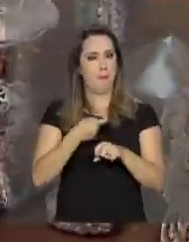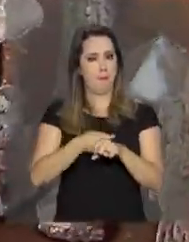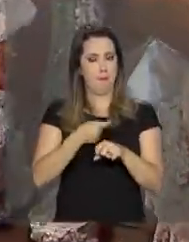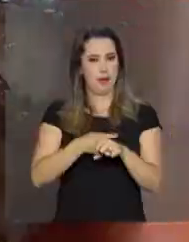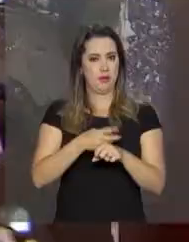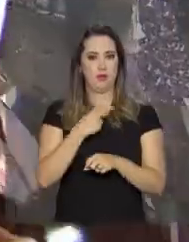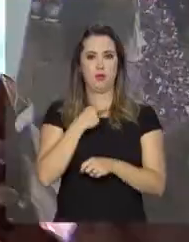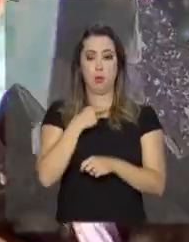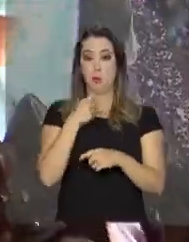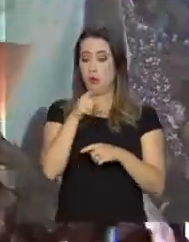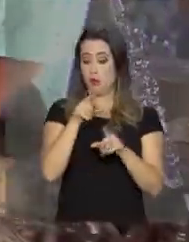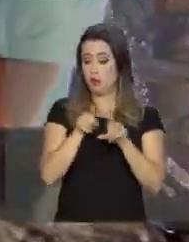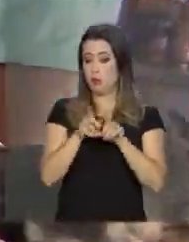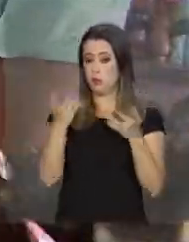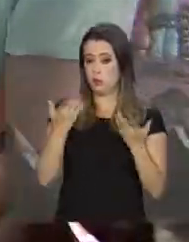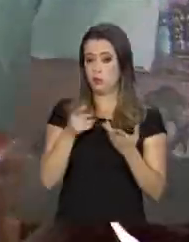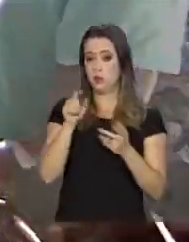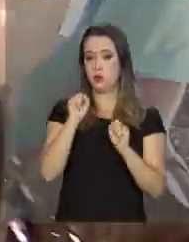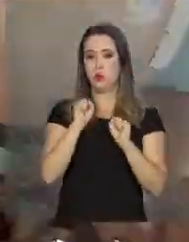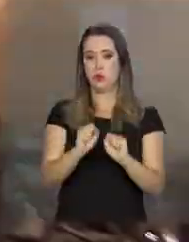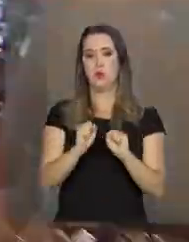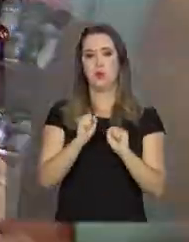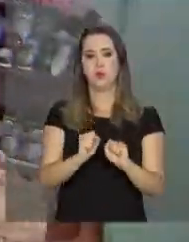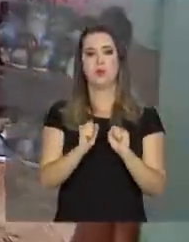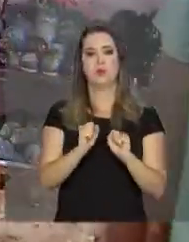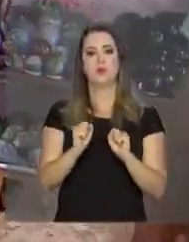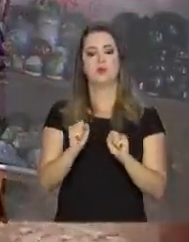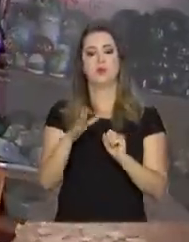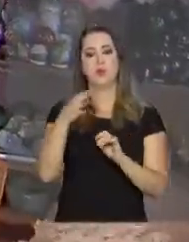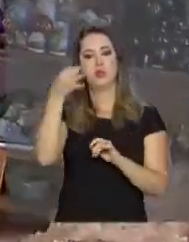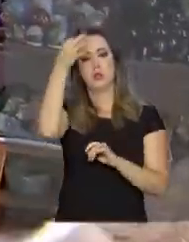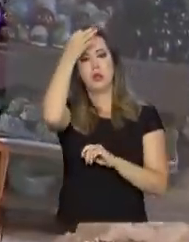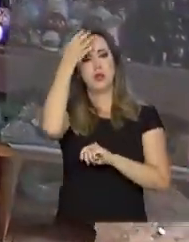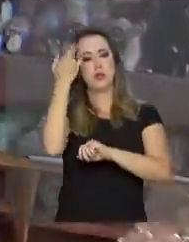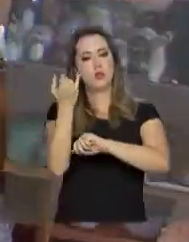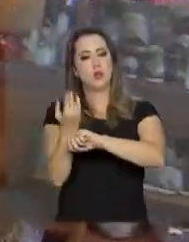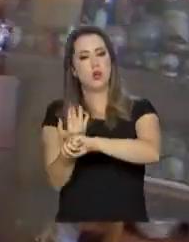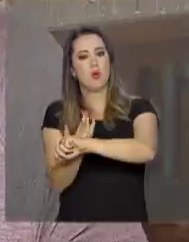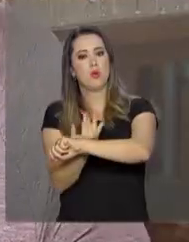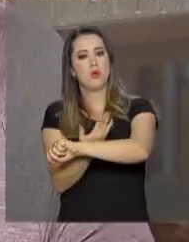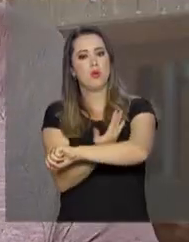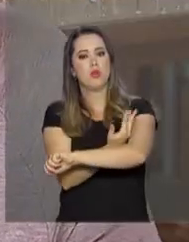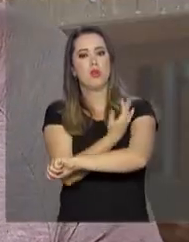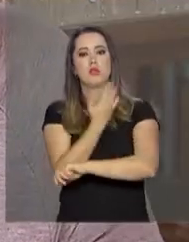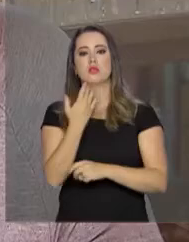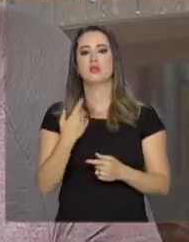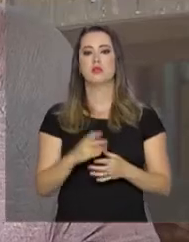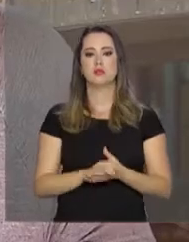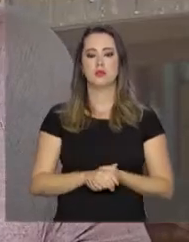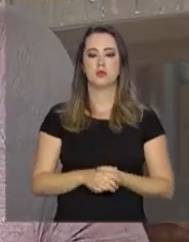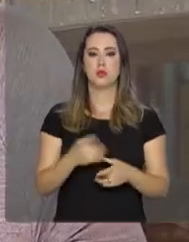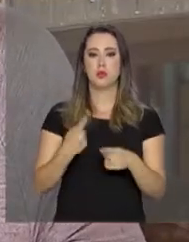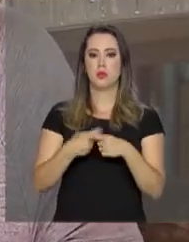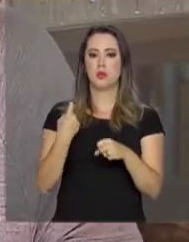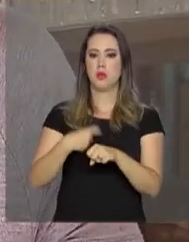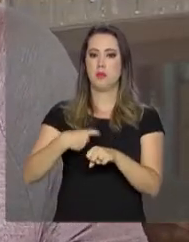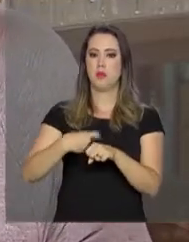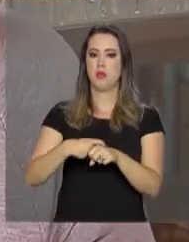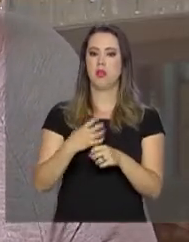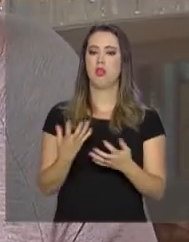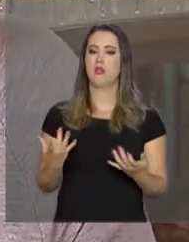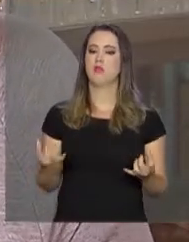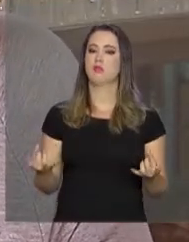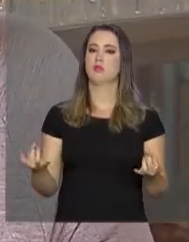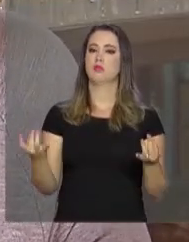cristais. Muita gente acredita no poder da energia das pedras. Por que que pedra não vai fazer bem? Se ela tem energia,